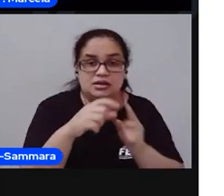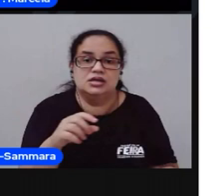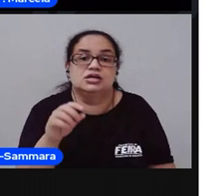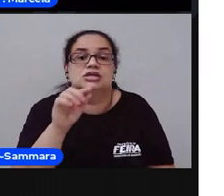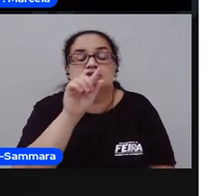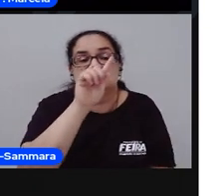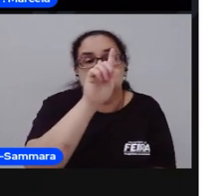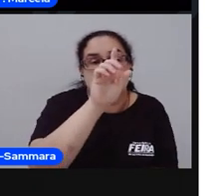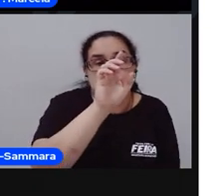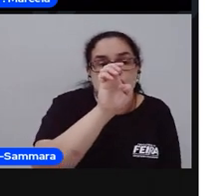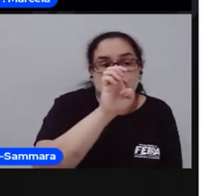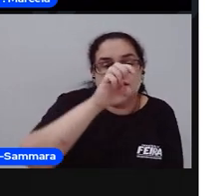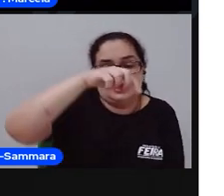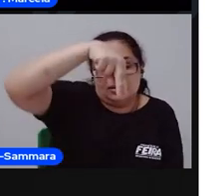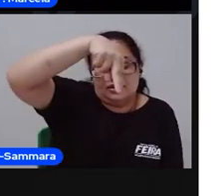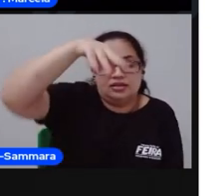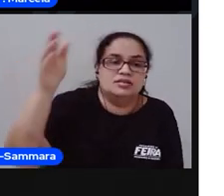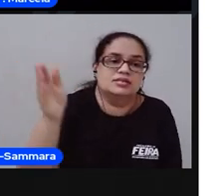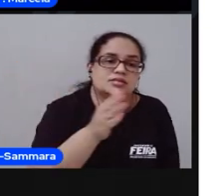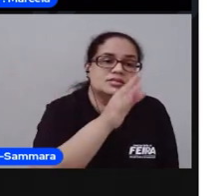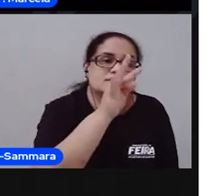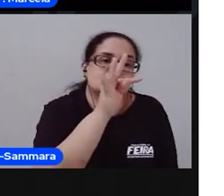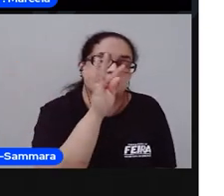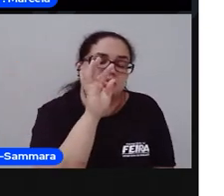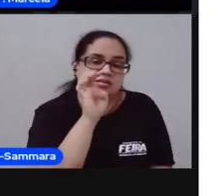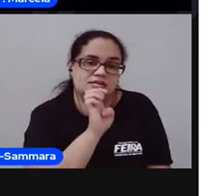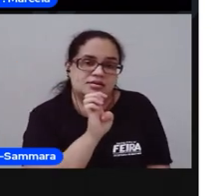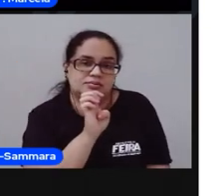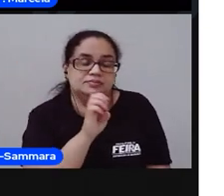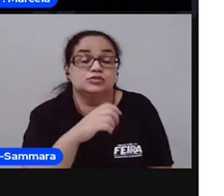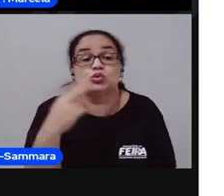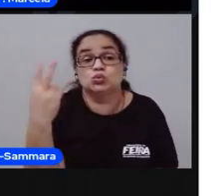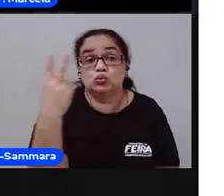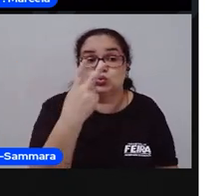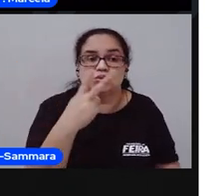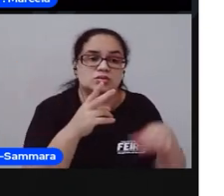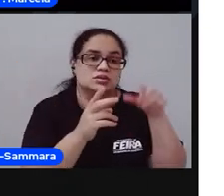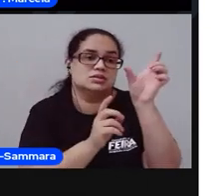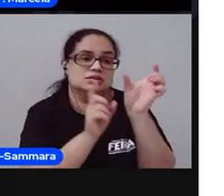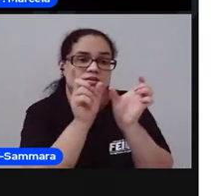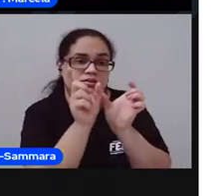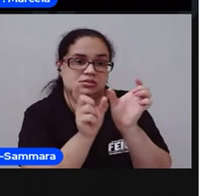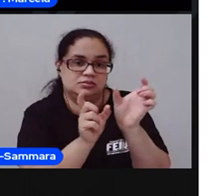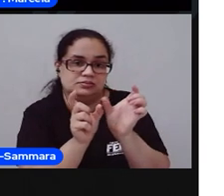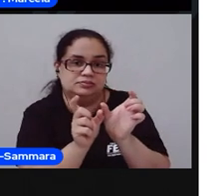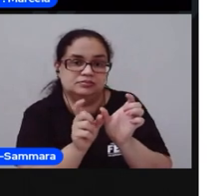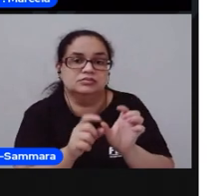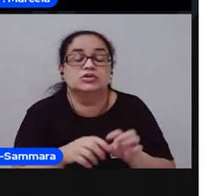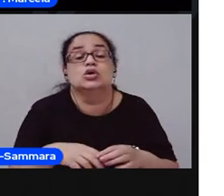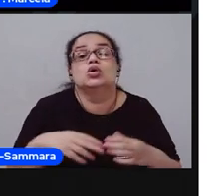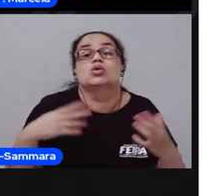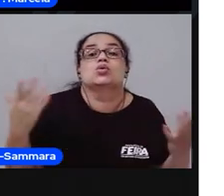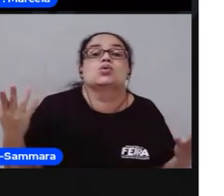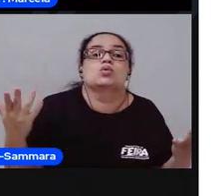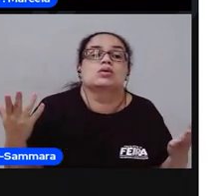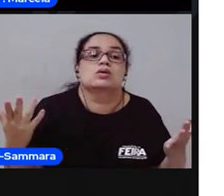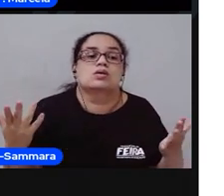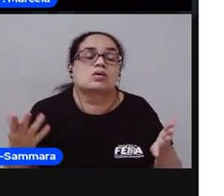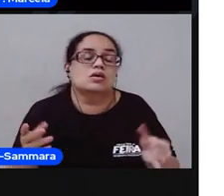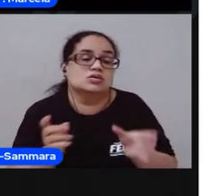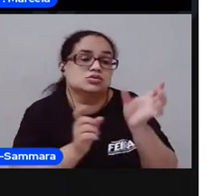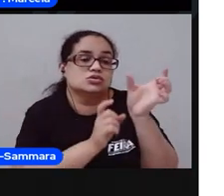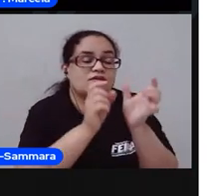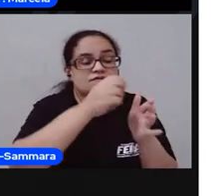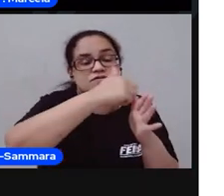Gente. Gente. Duas. E quantas sonenas? Quantas